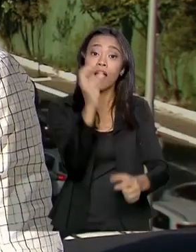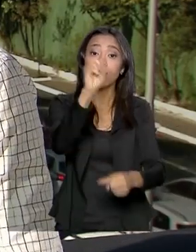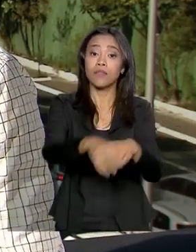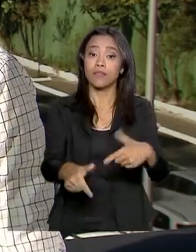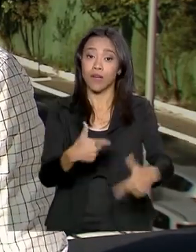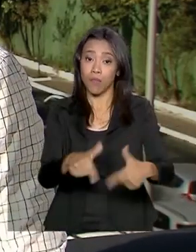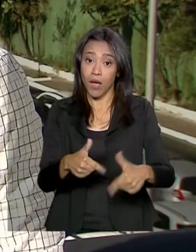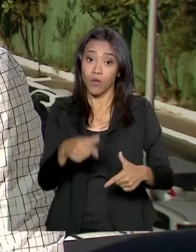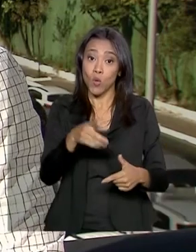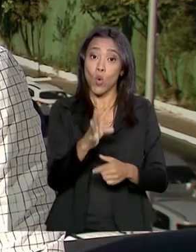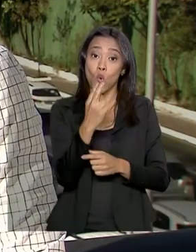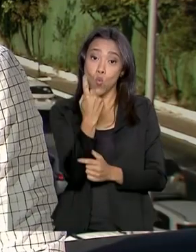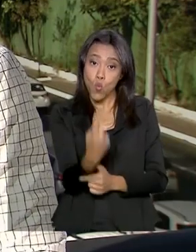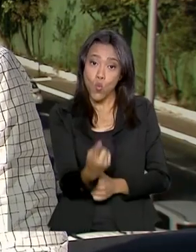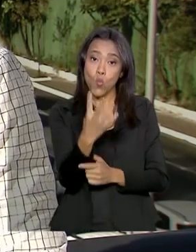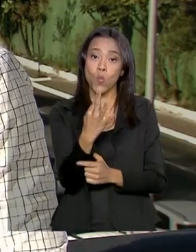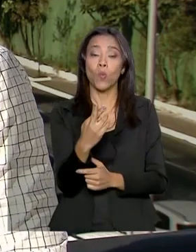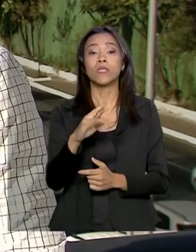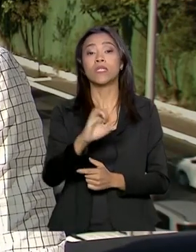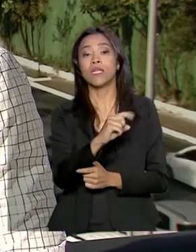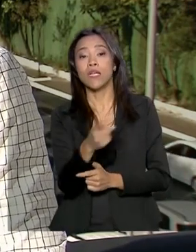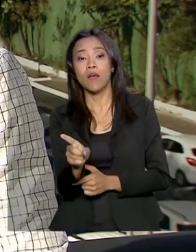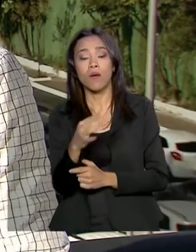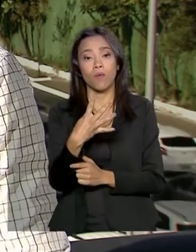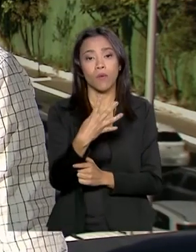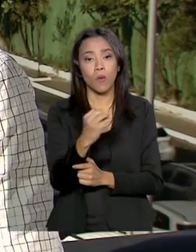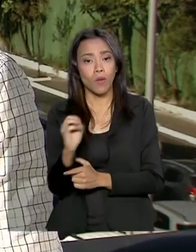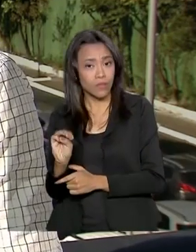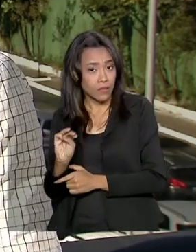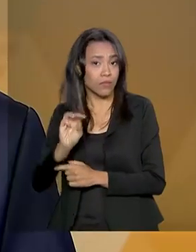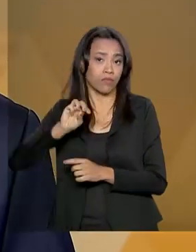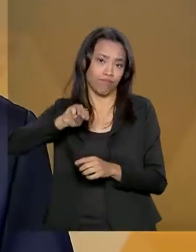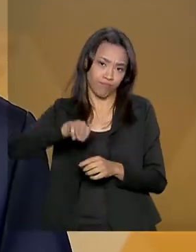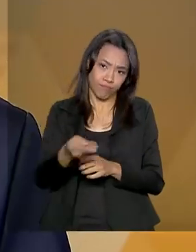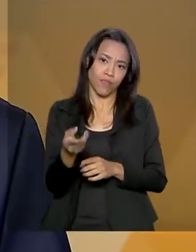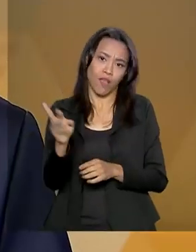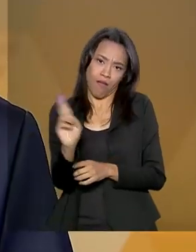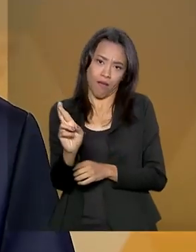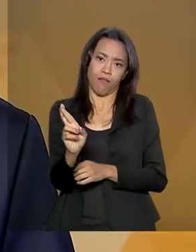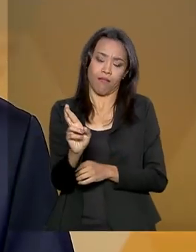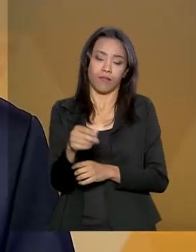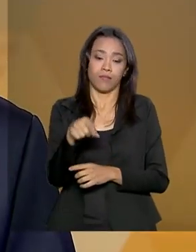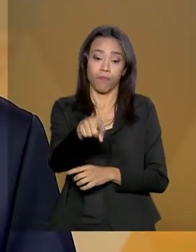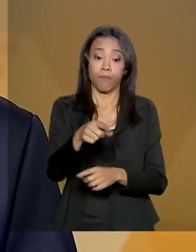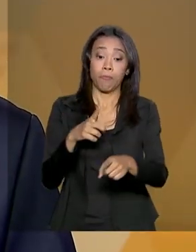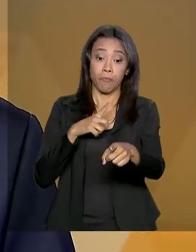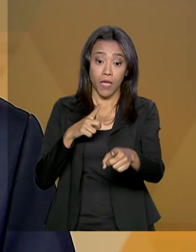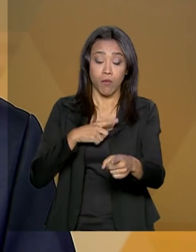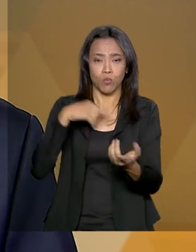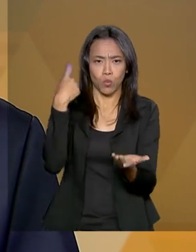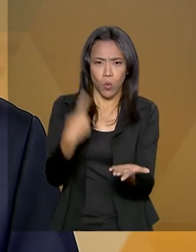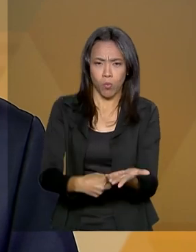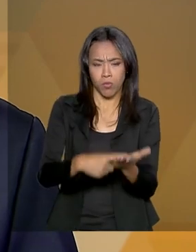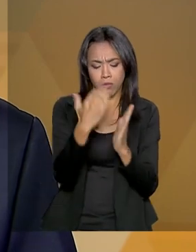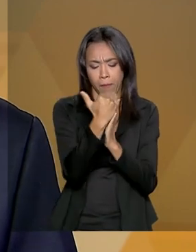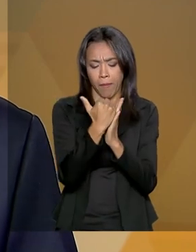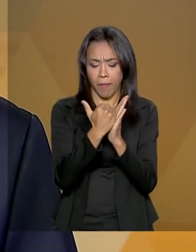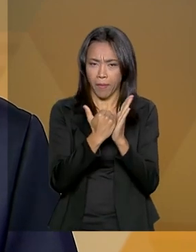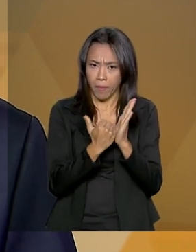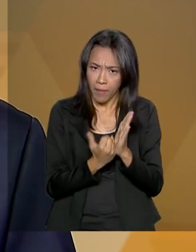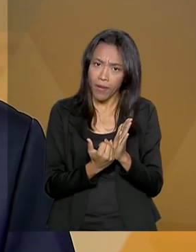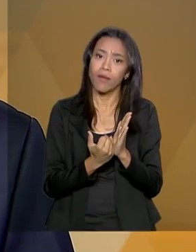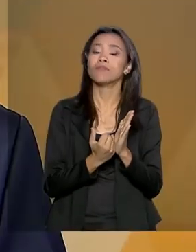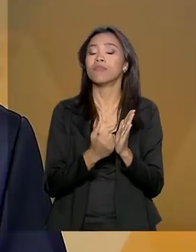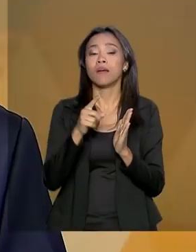1 trilhão e 400 milhões de reais nos próximos anos. A gente tem uma agenda bem robusta para a área de concessão